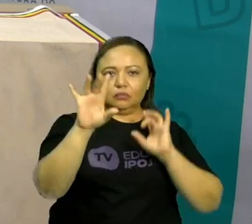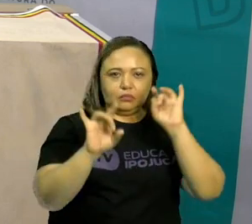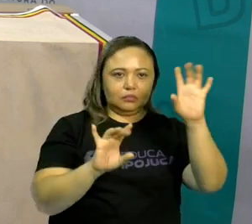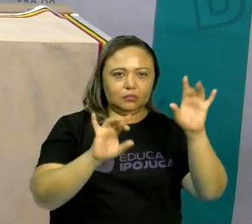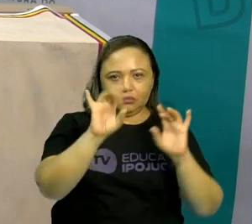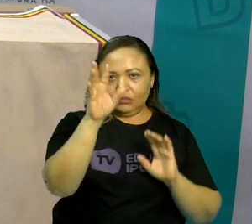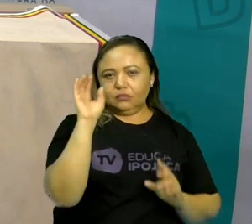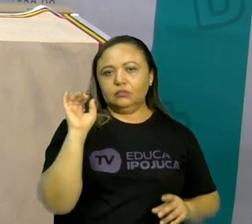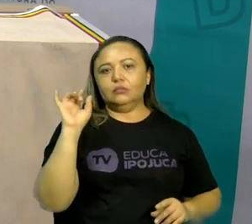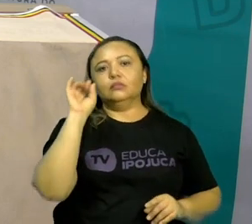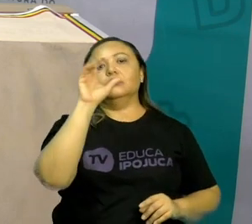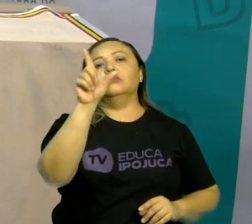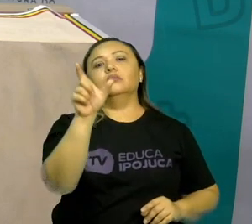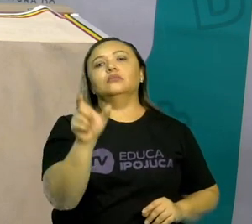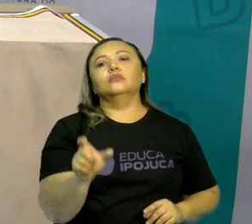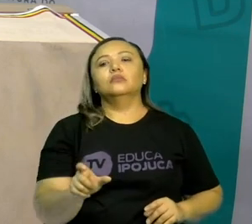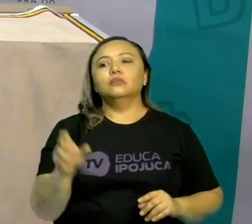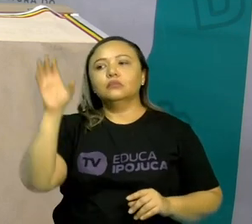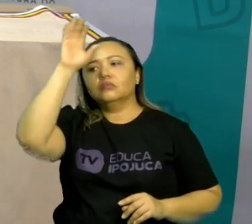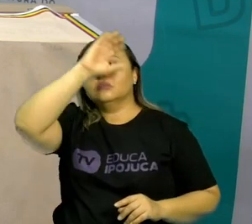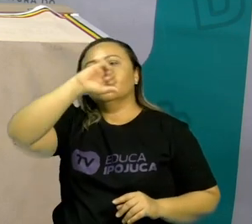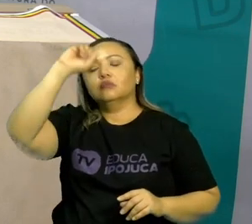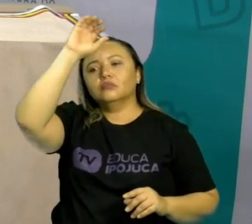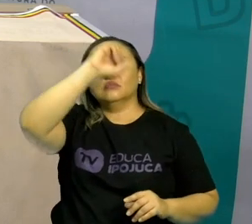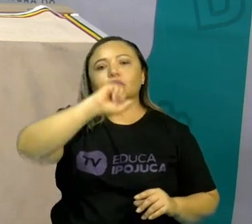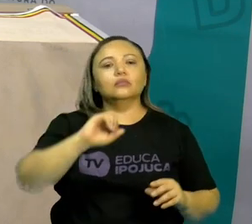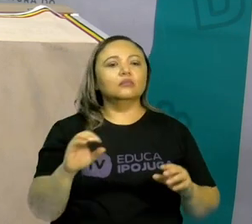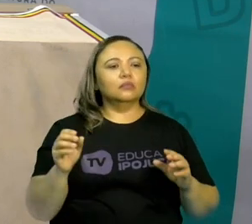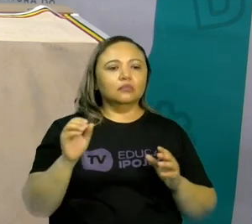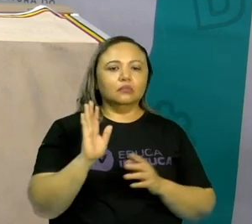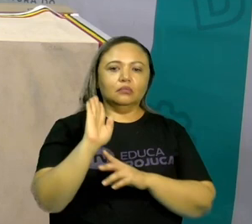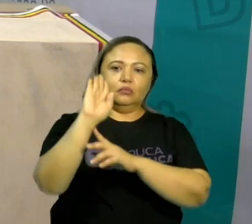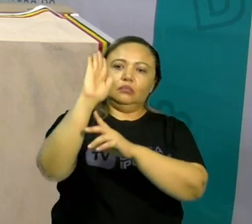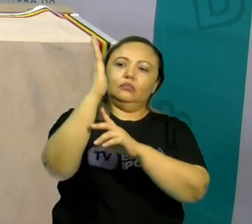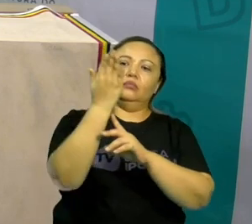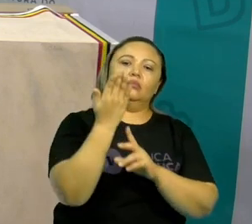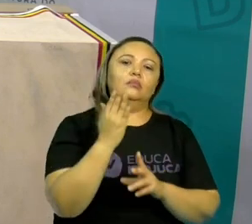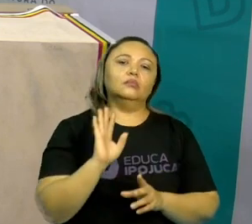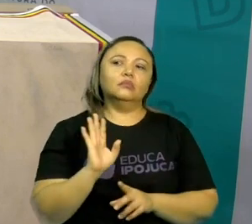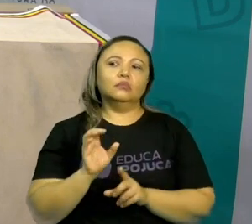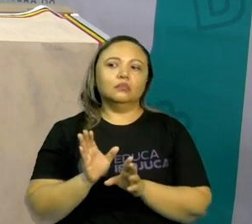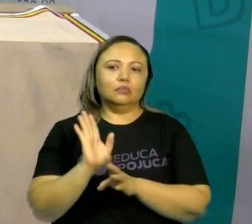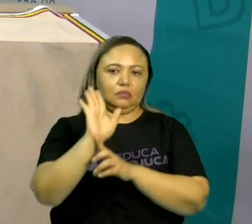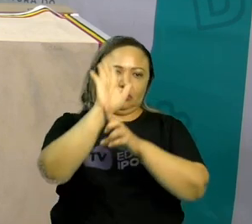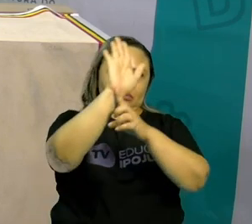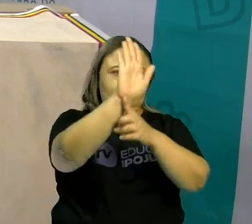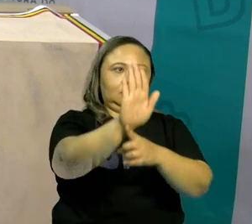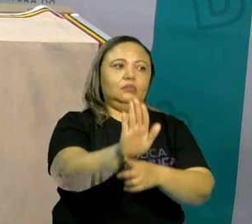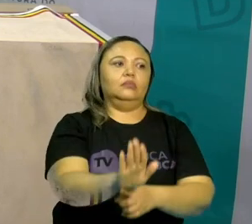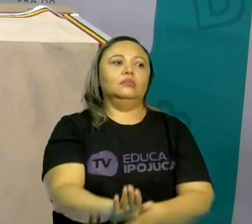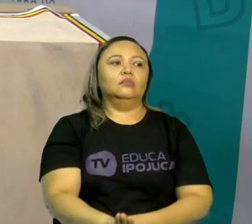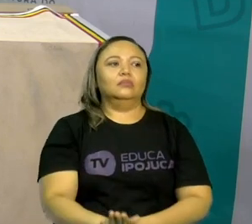do que você aprende. Com o que o espelho tem pra te mostrar.